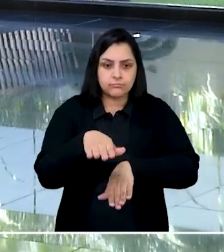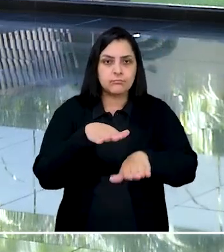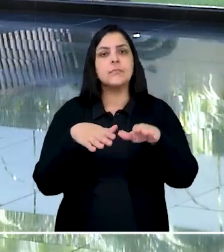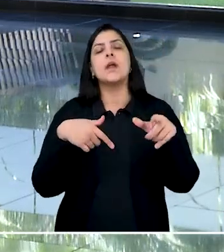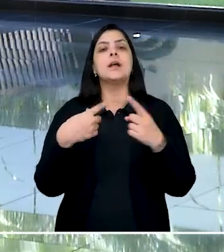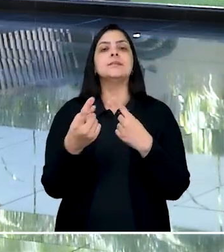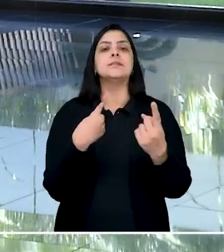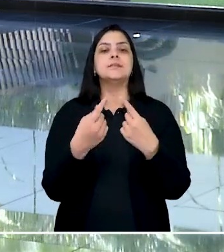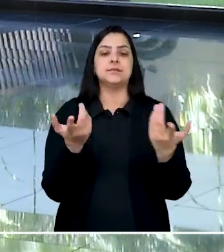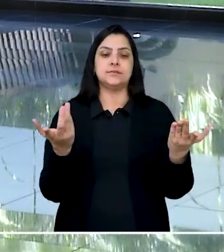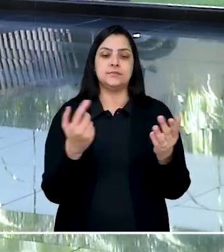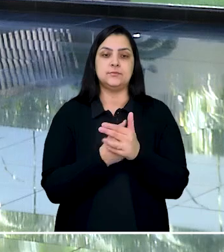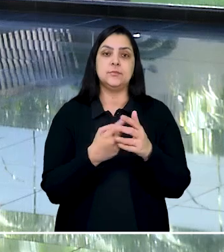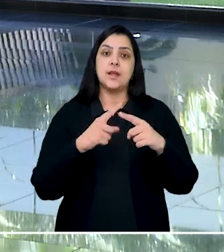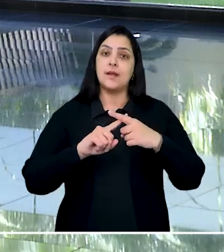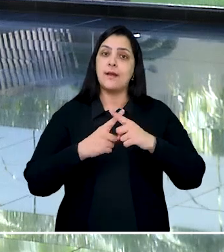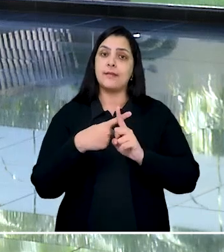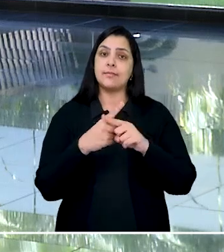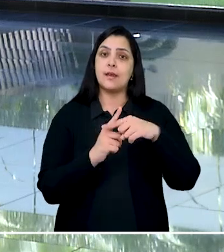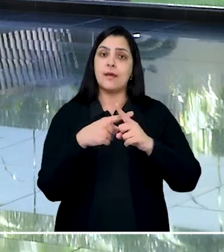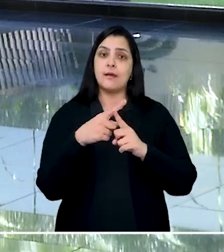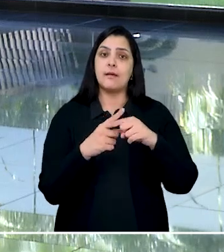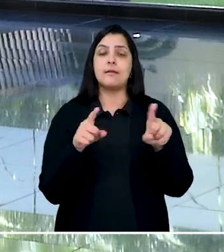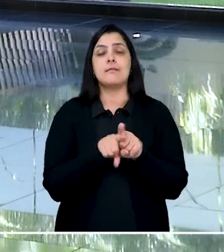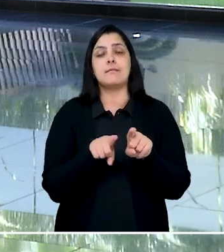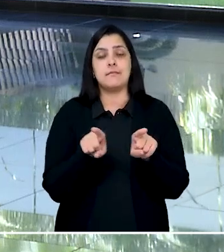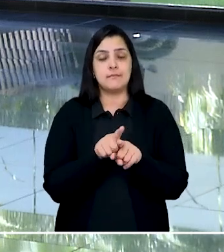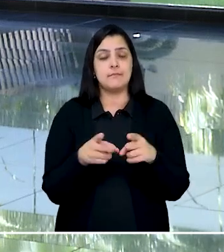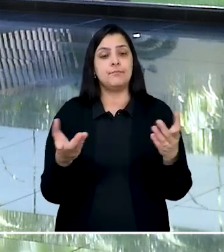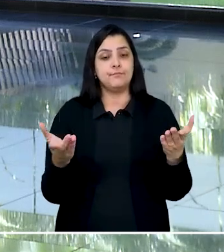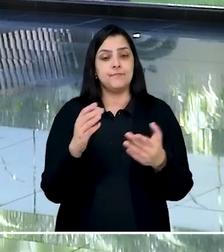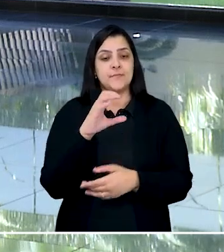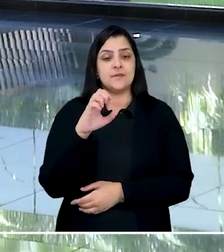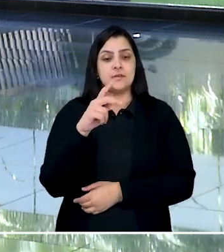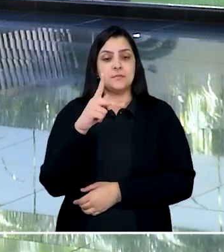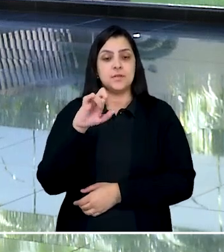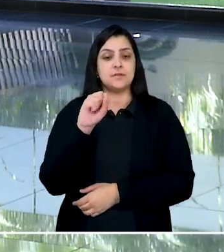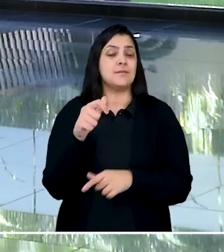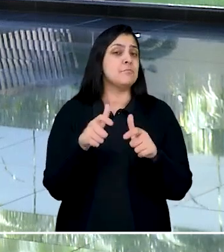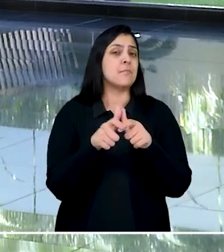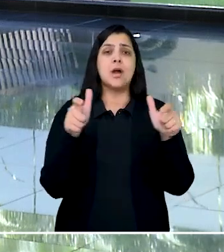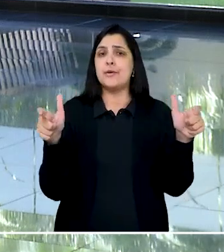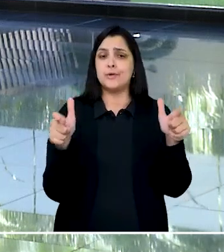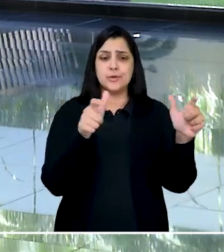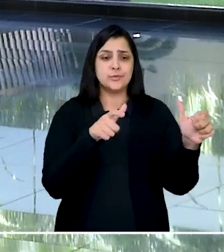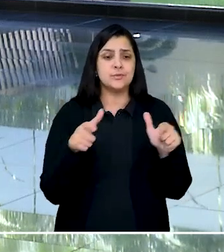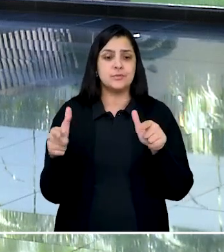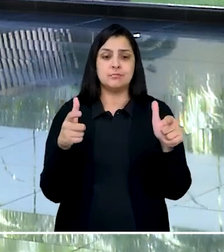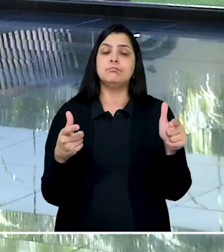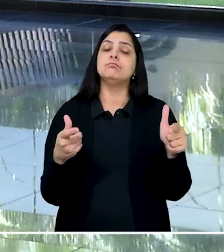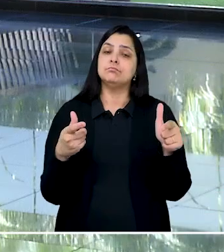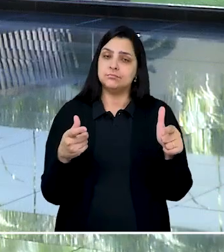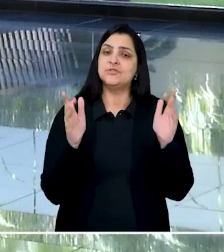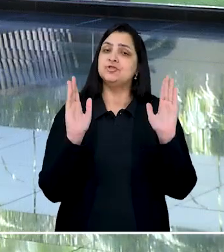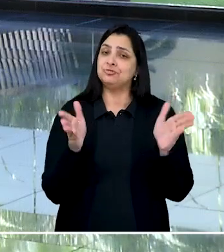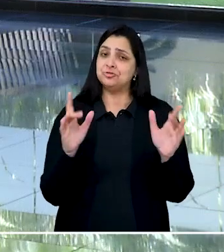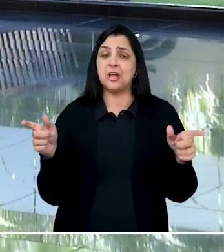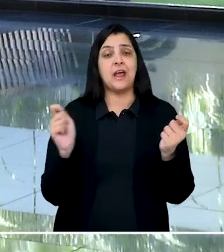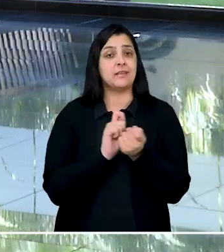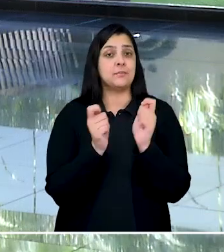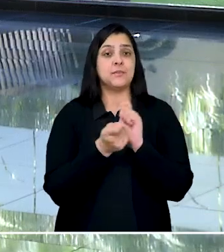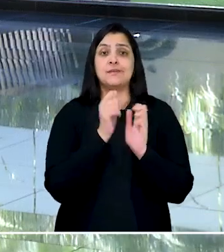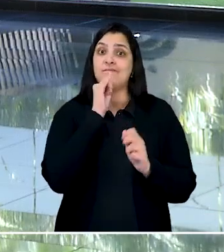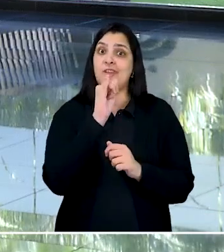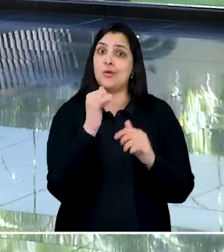acessível para locais com catracas. Em defesa, a Cepisa sustentou que a maioria das instalações estava adaptada às